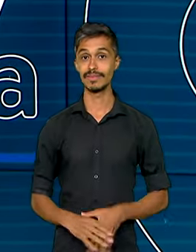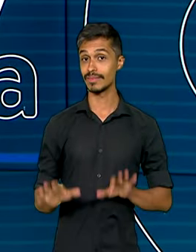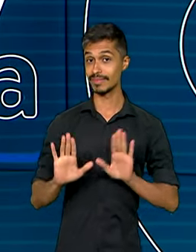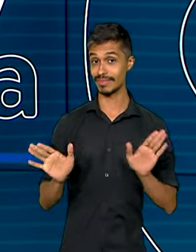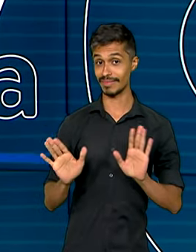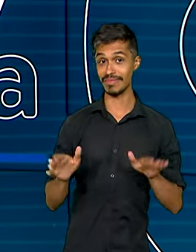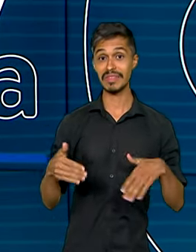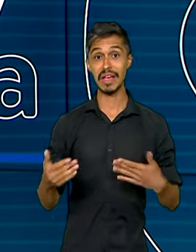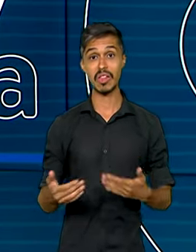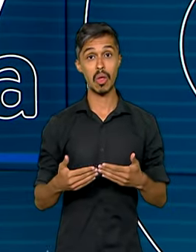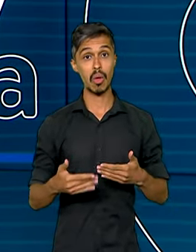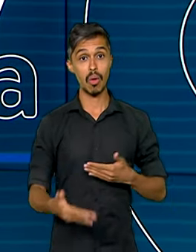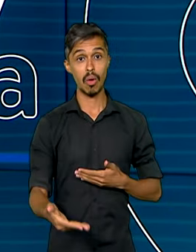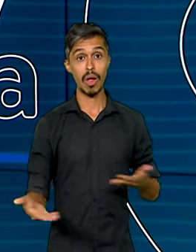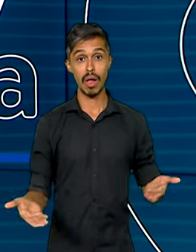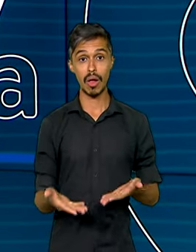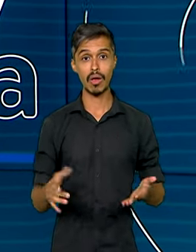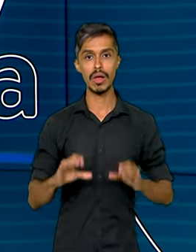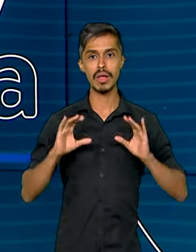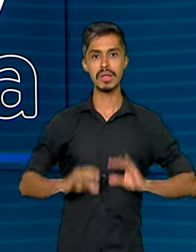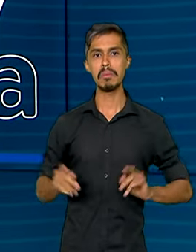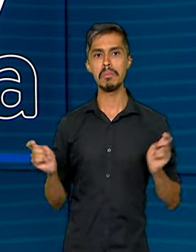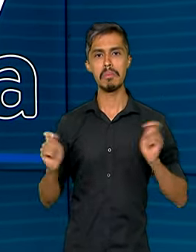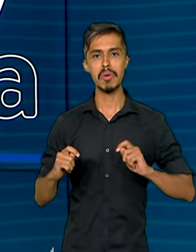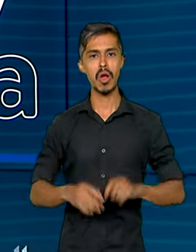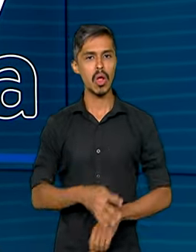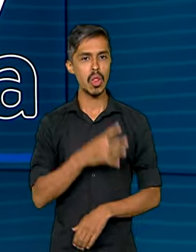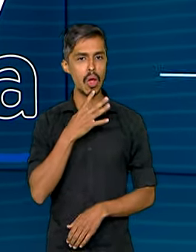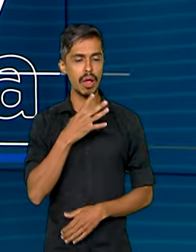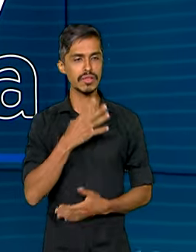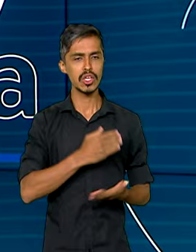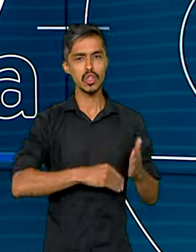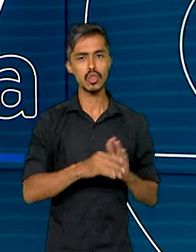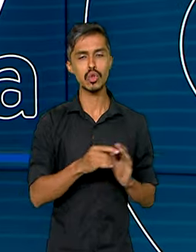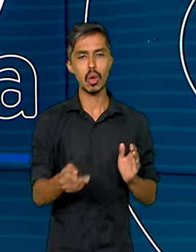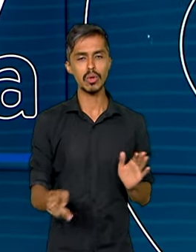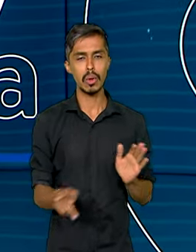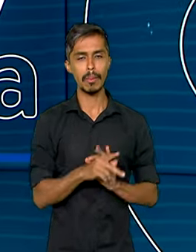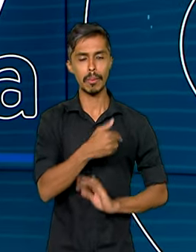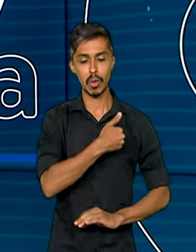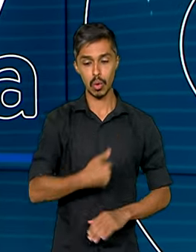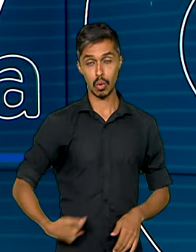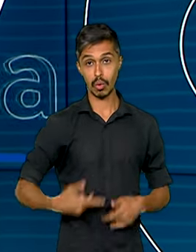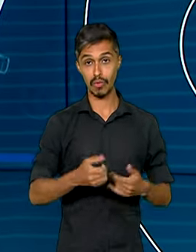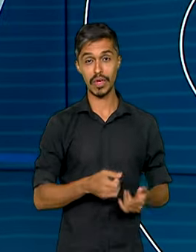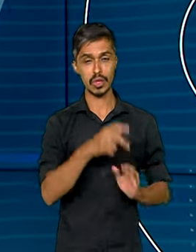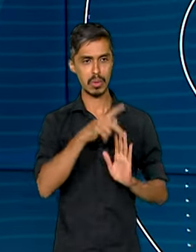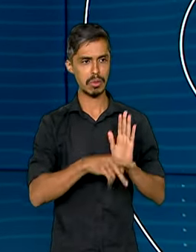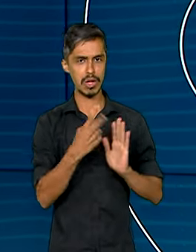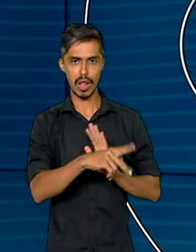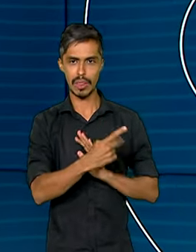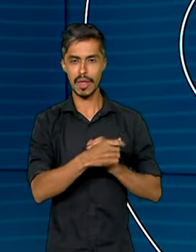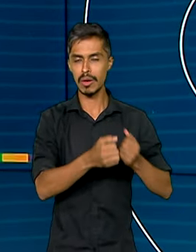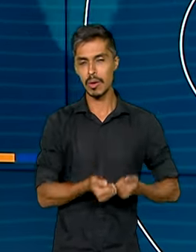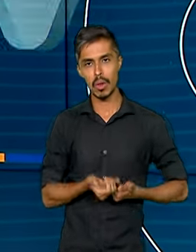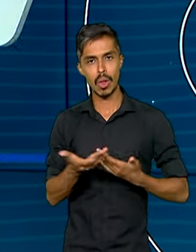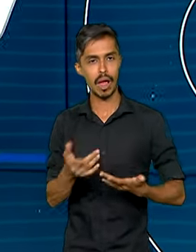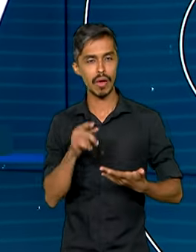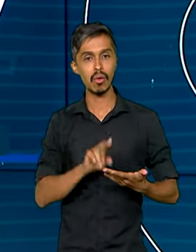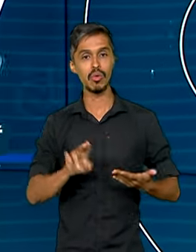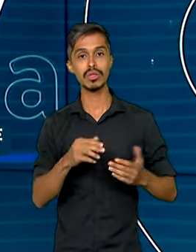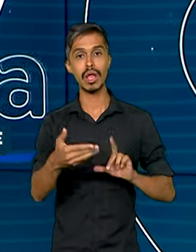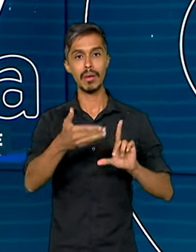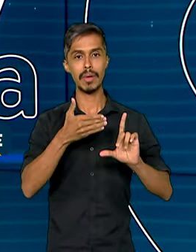Olá, a partir de agora o cidadão vai poder conhecer as entregas dos principais programas do governo por meio da